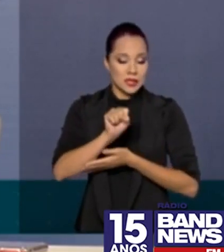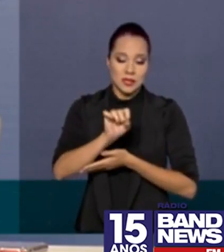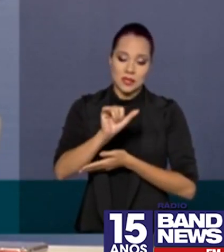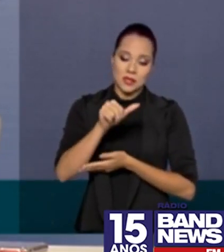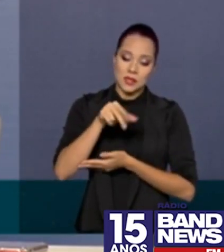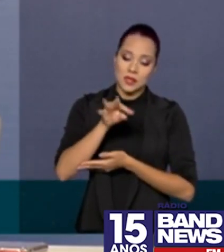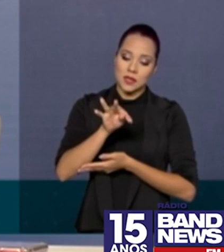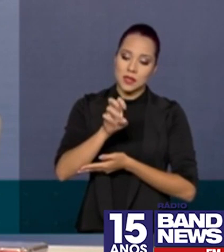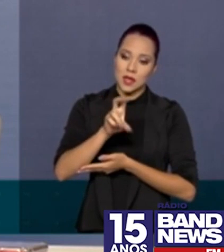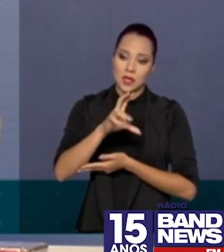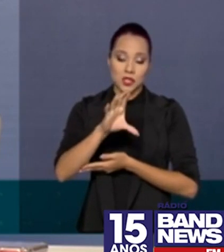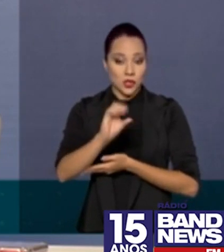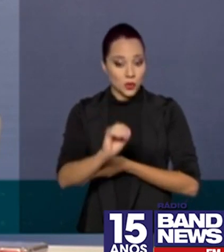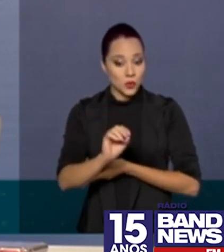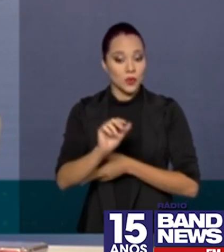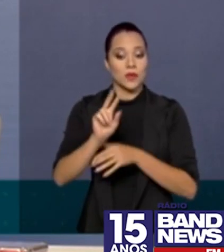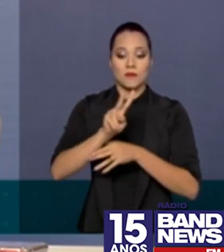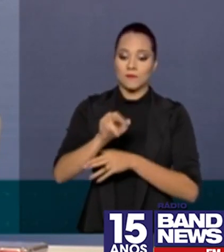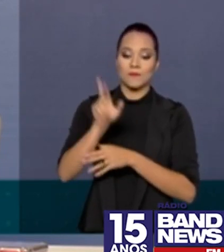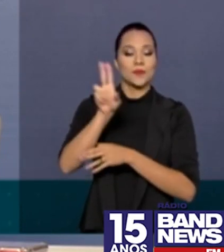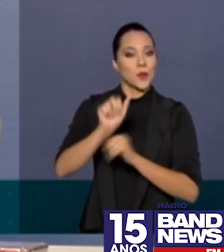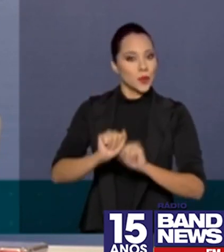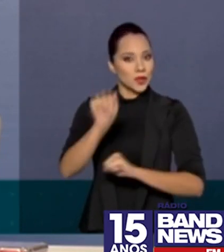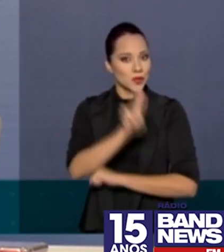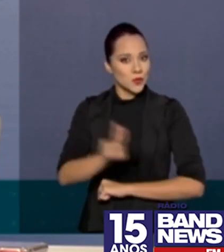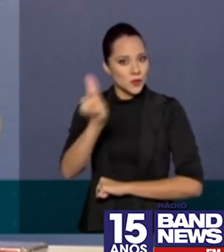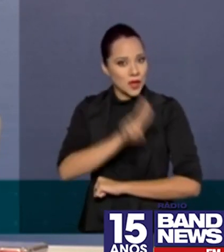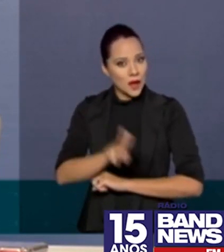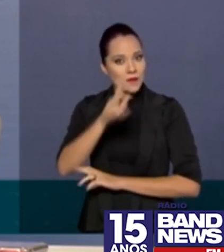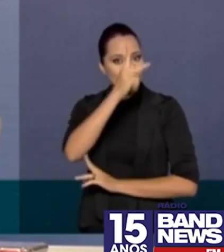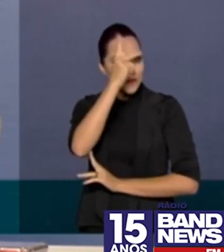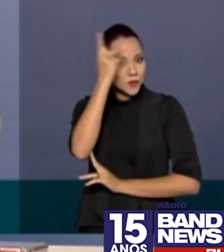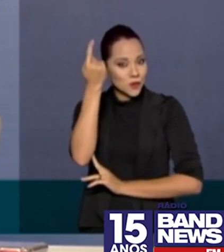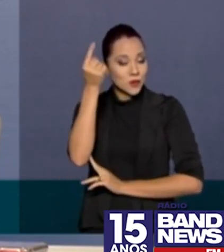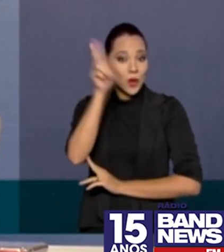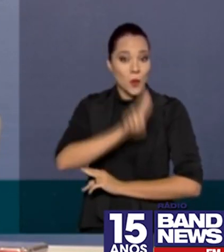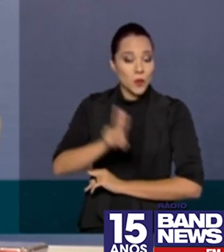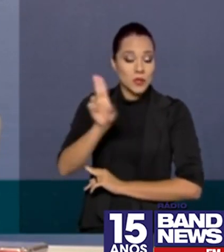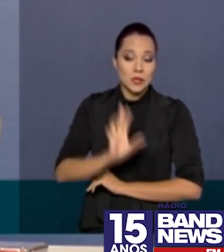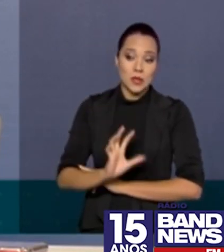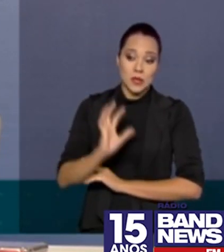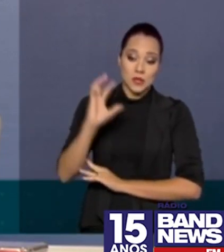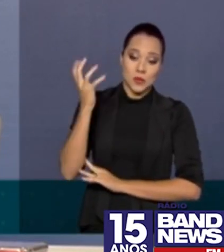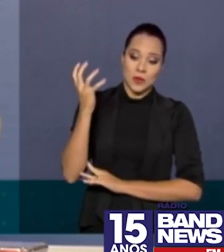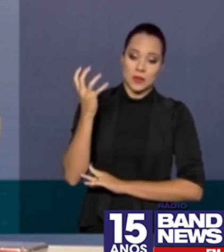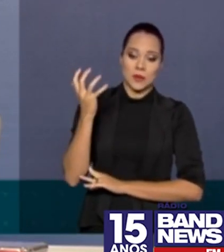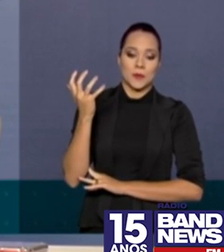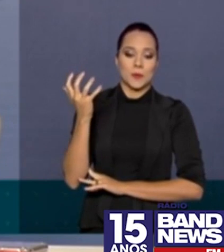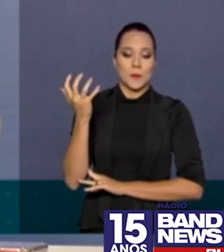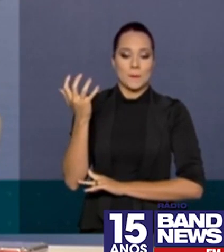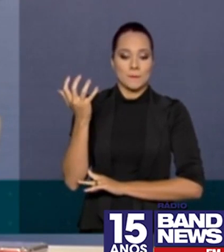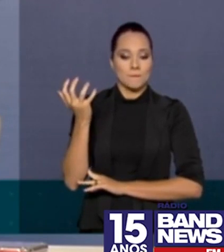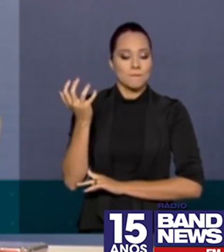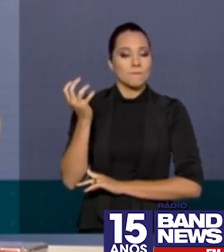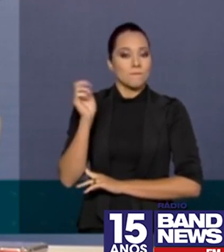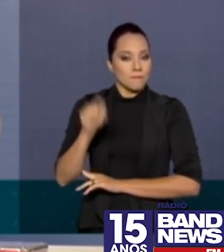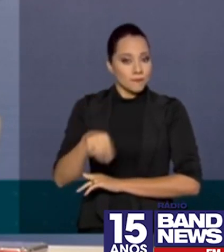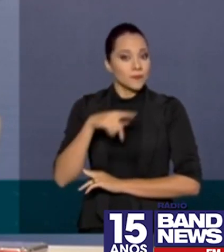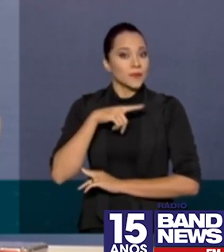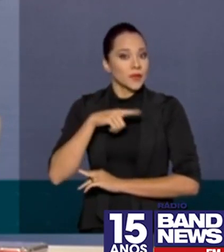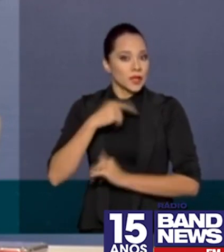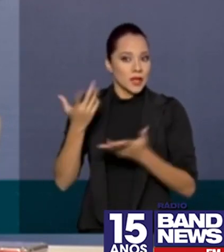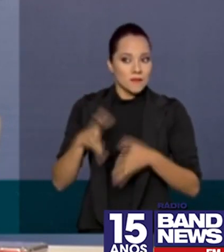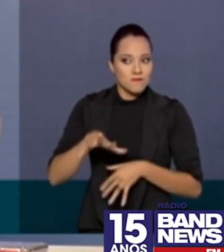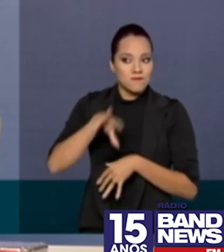ser utilizado em pacientes que estão em situação de acometidos pela